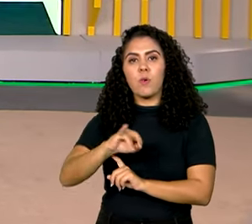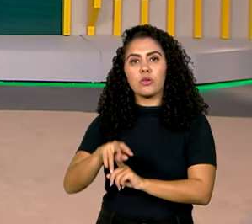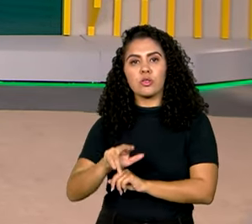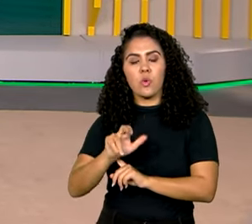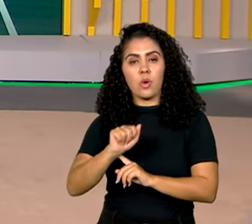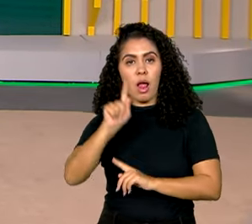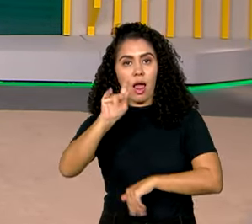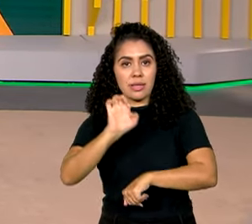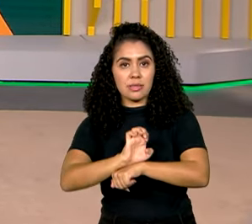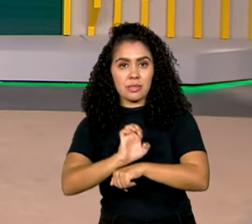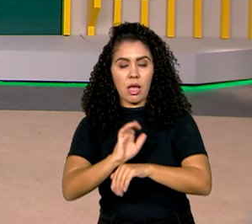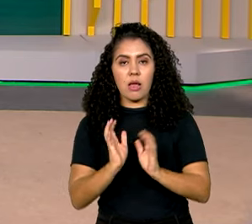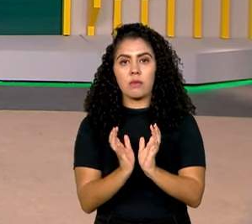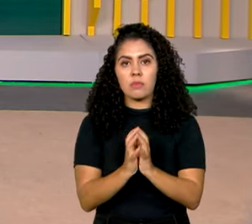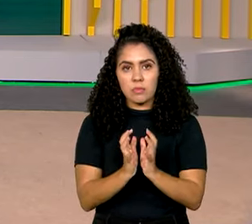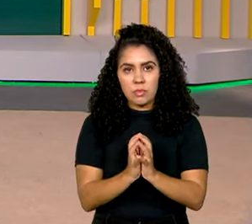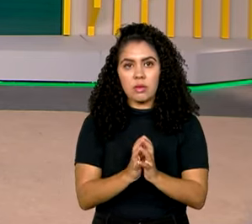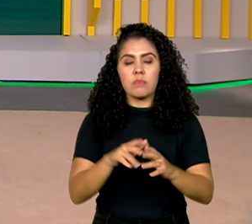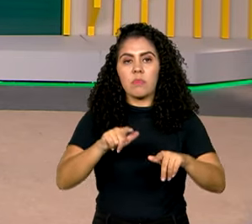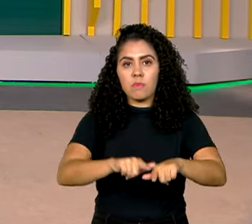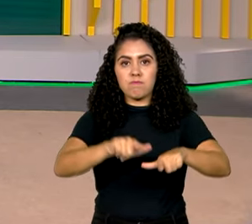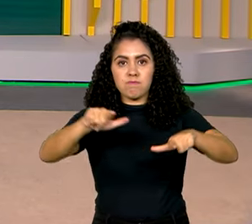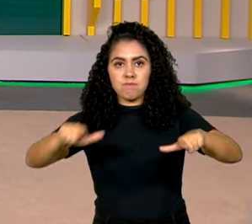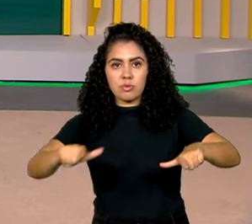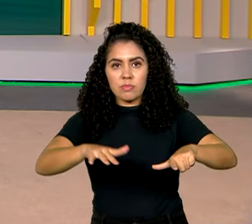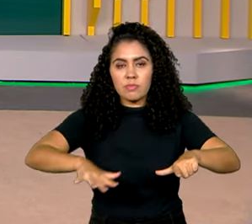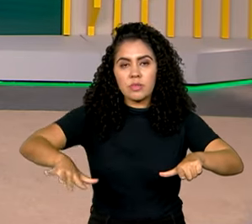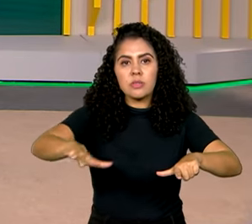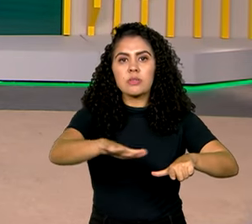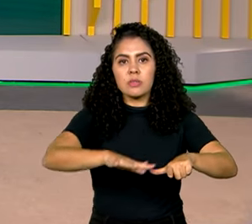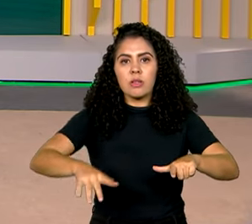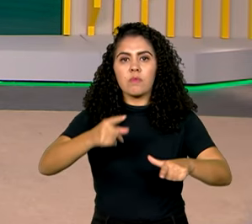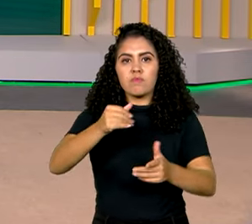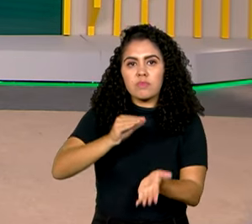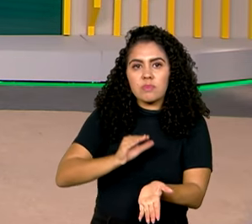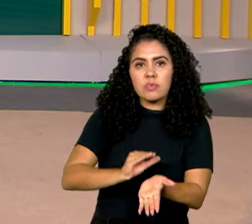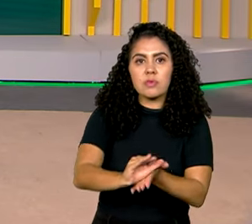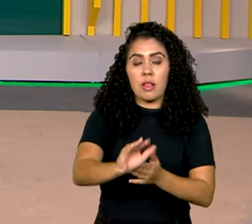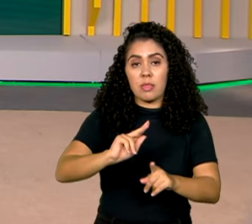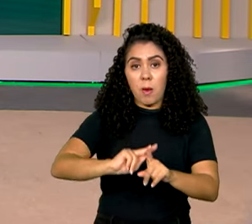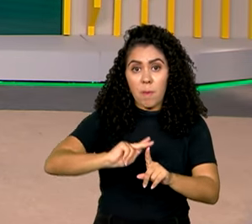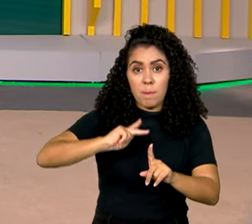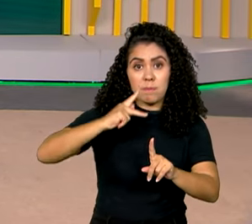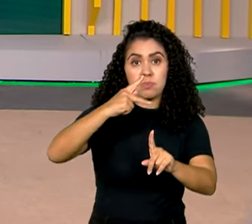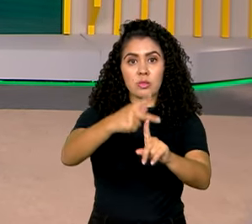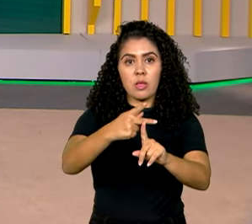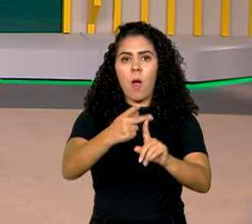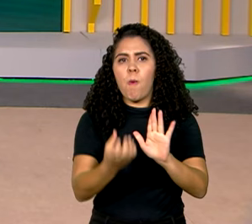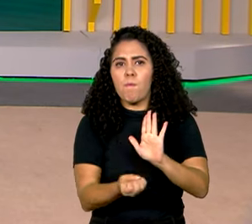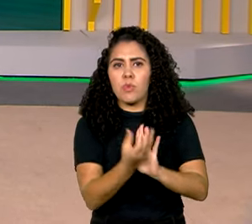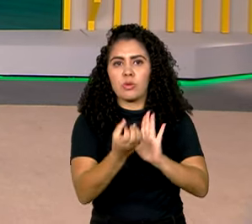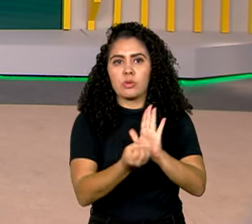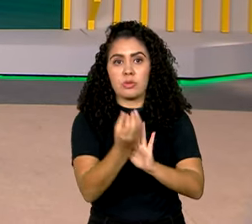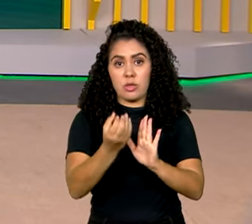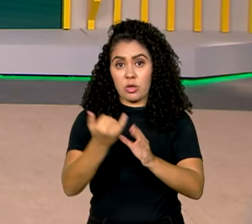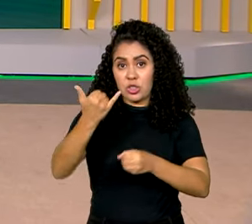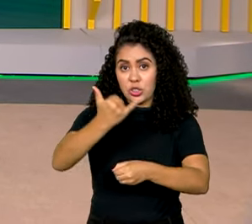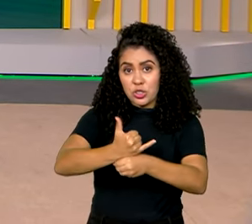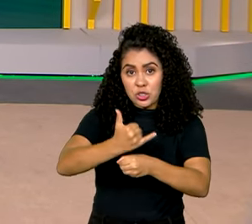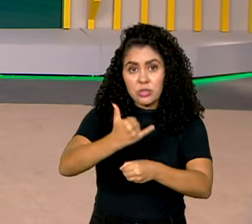petroquímico terá a retomada de investimentos e deverá aumentar significativamente a produção nacional de diesel,